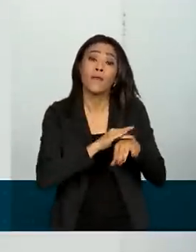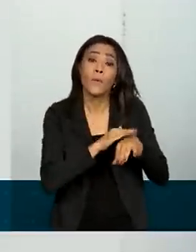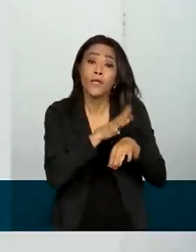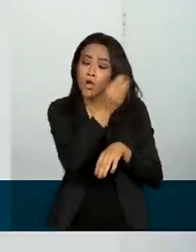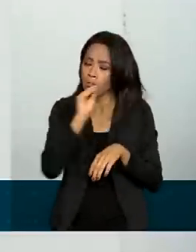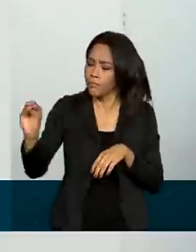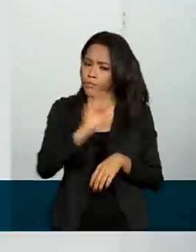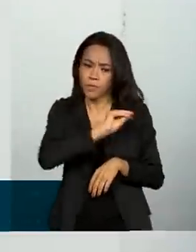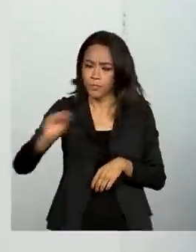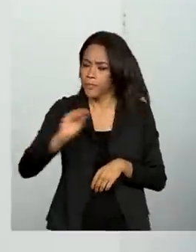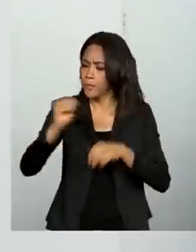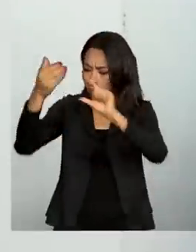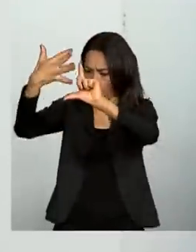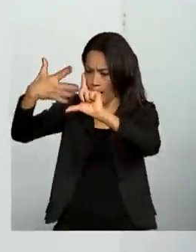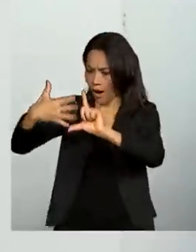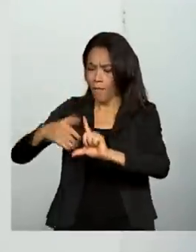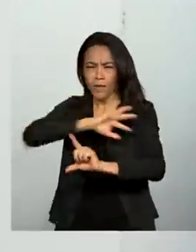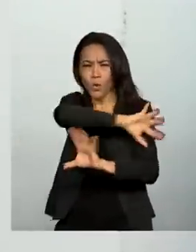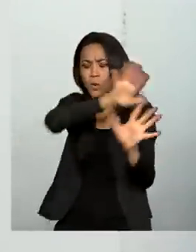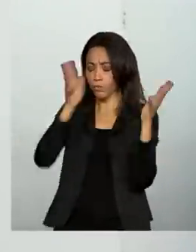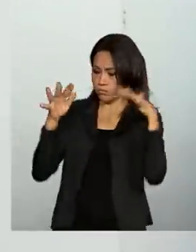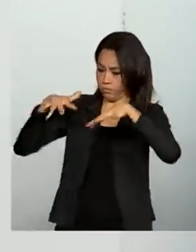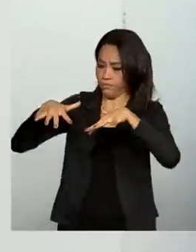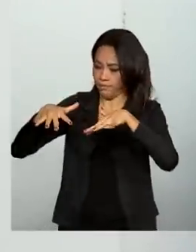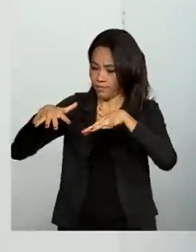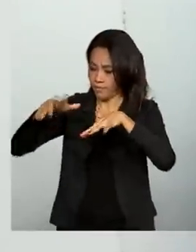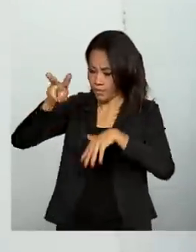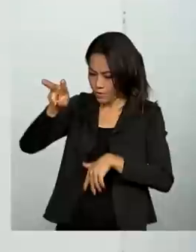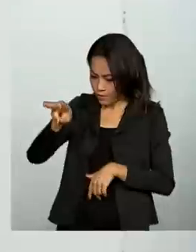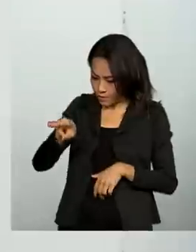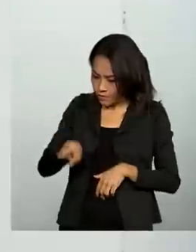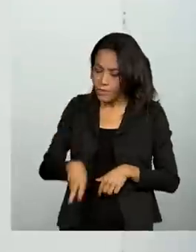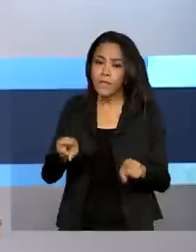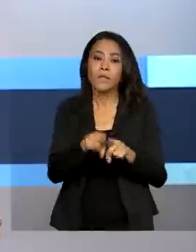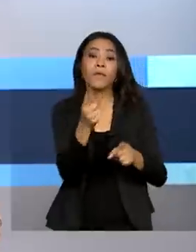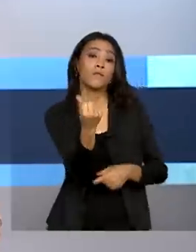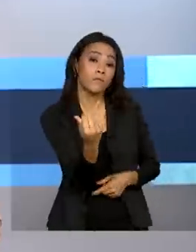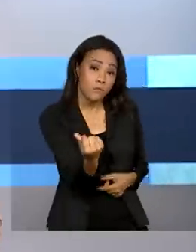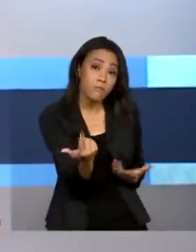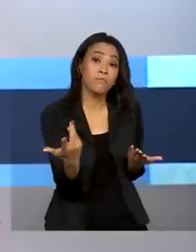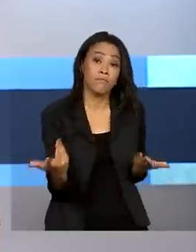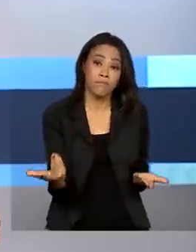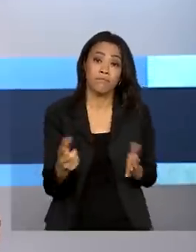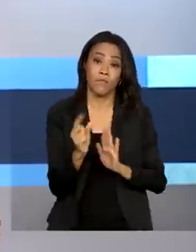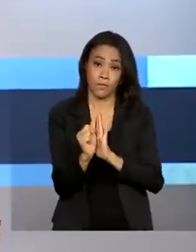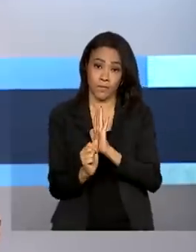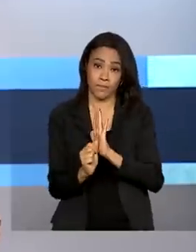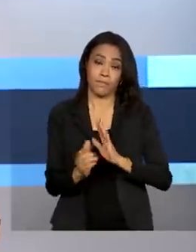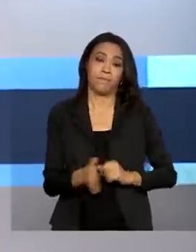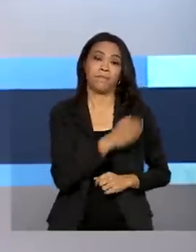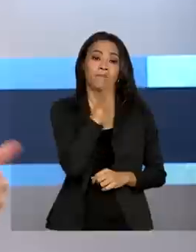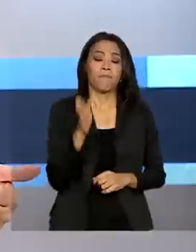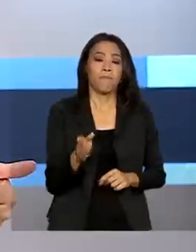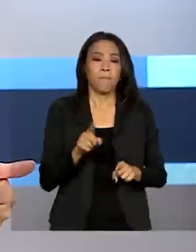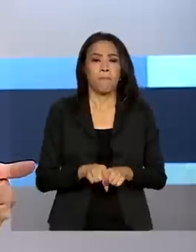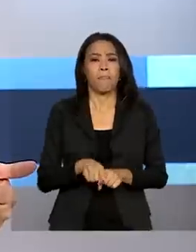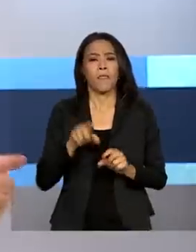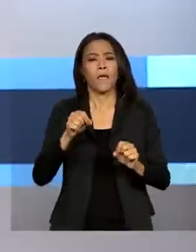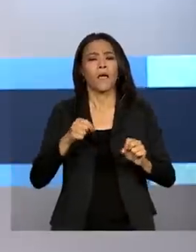precisamos ter transparência e eu quero transparência, inclusive, dos recursos. As pastas de